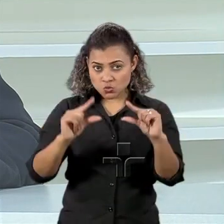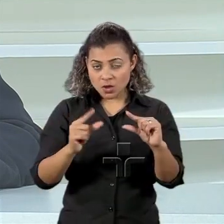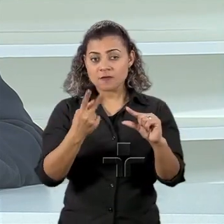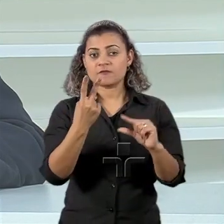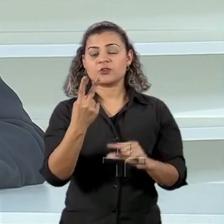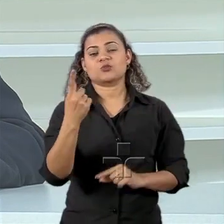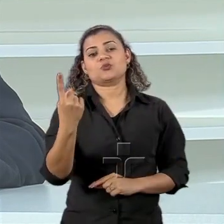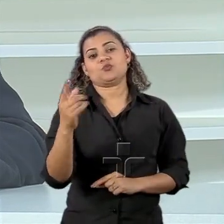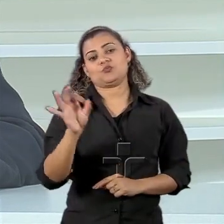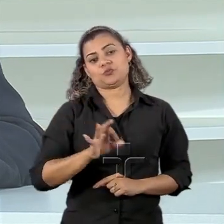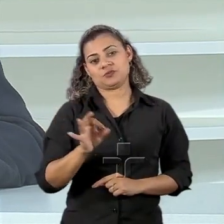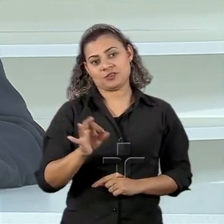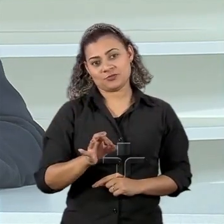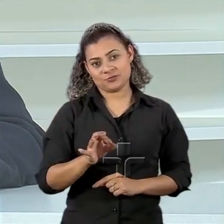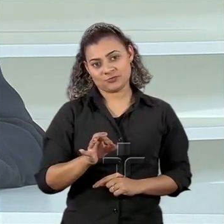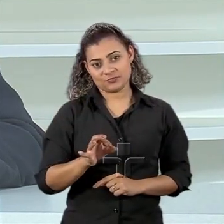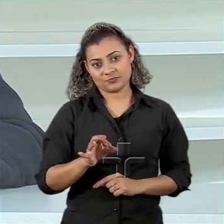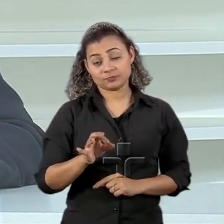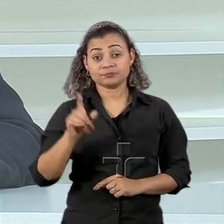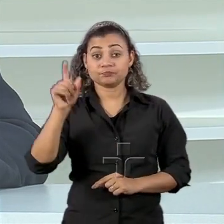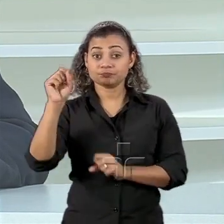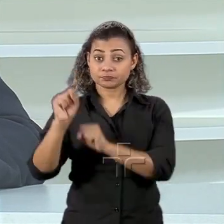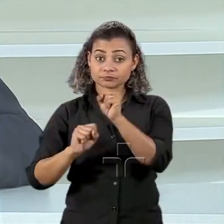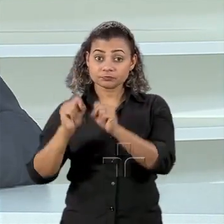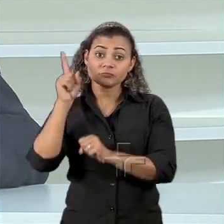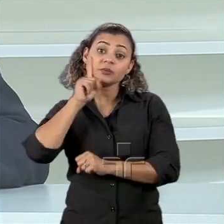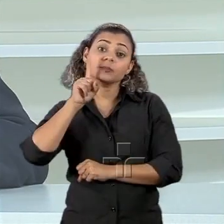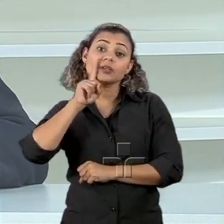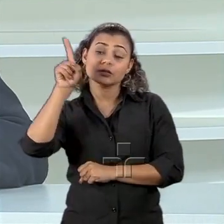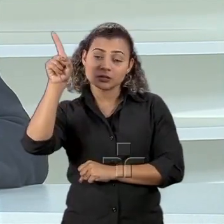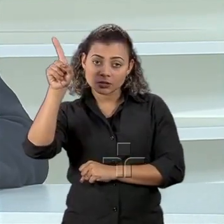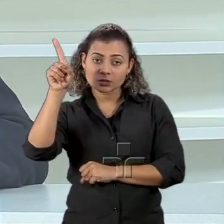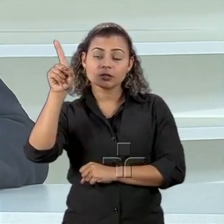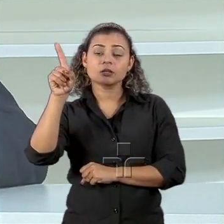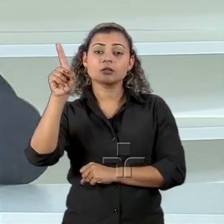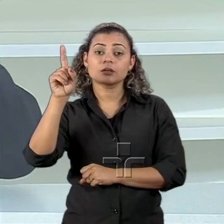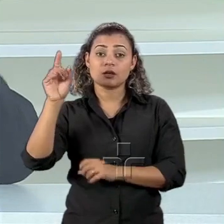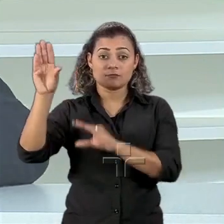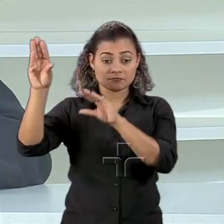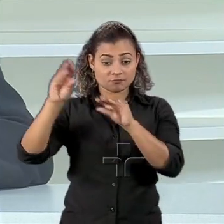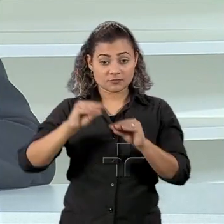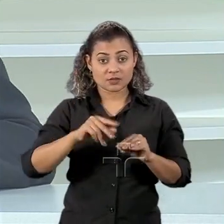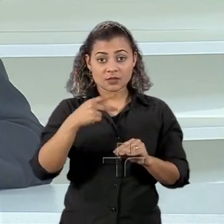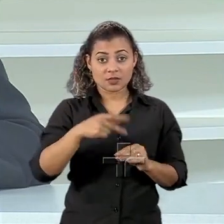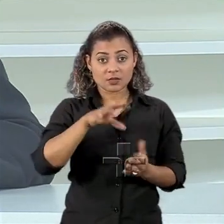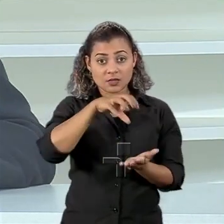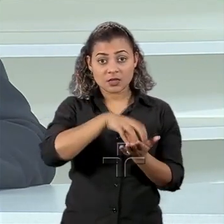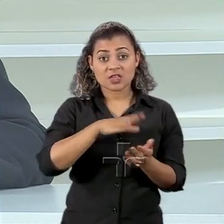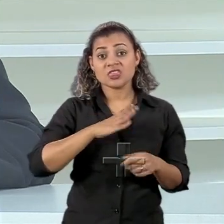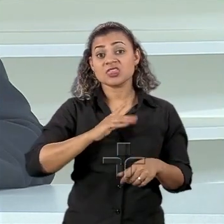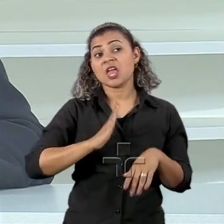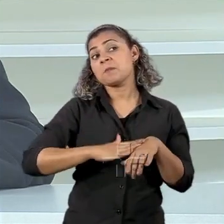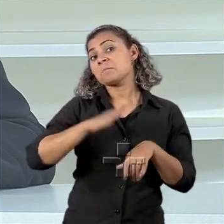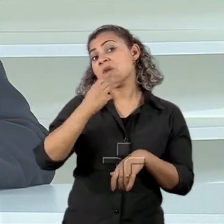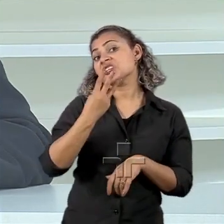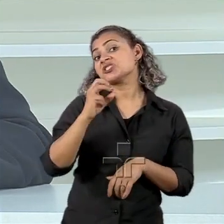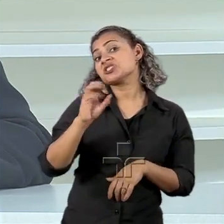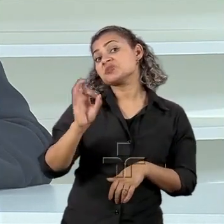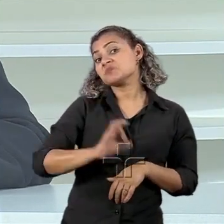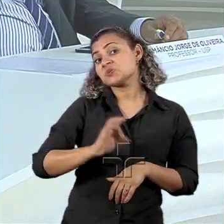tributo, e uma empresa americana instalada aqui diz a ele que aqui no Brasil se cobra mais de 30% de imposto,